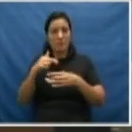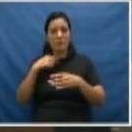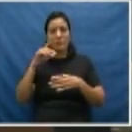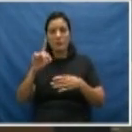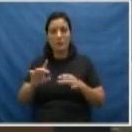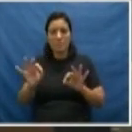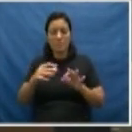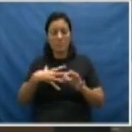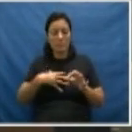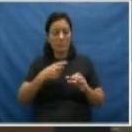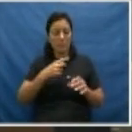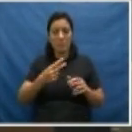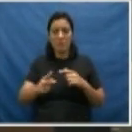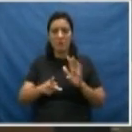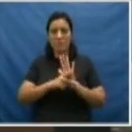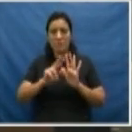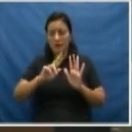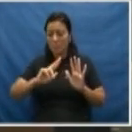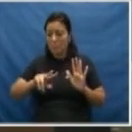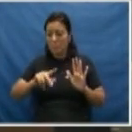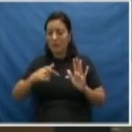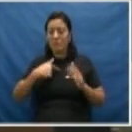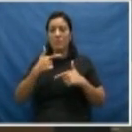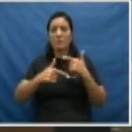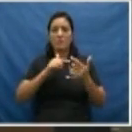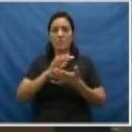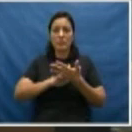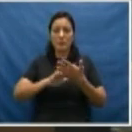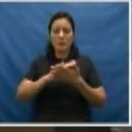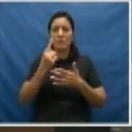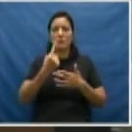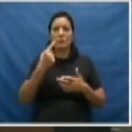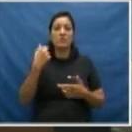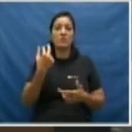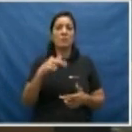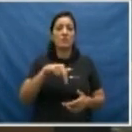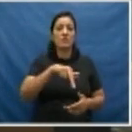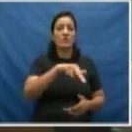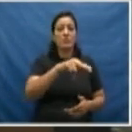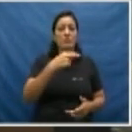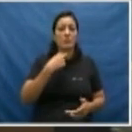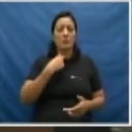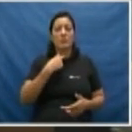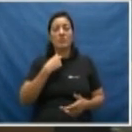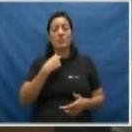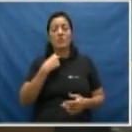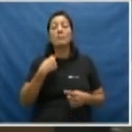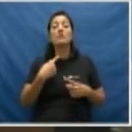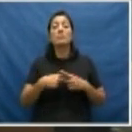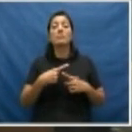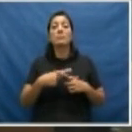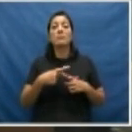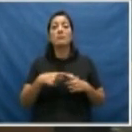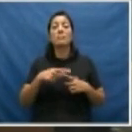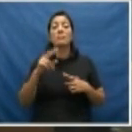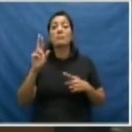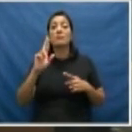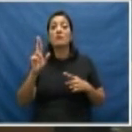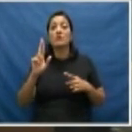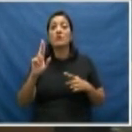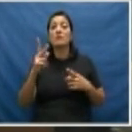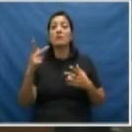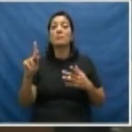direito com relação aos filhos, não podem trabalhar, andar na rua sozinhas, por orientações religiosas.